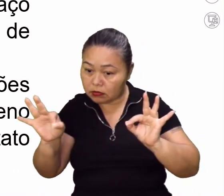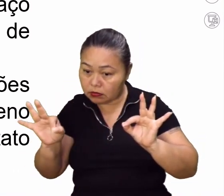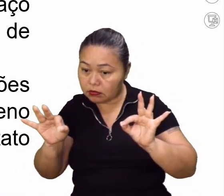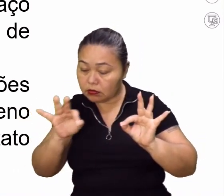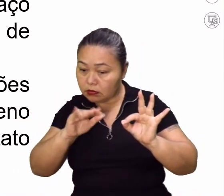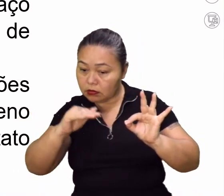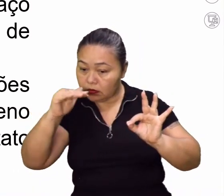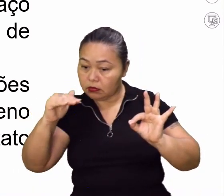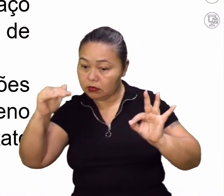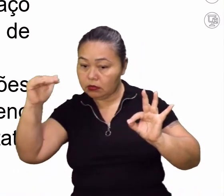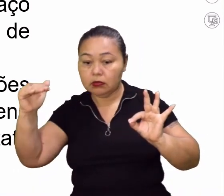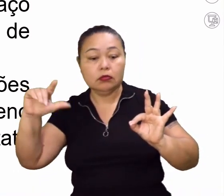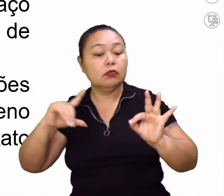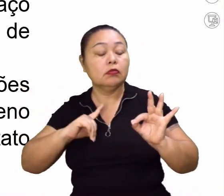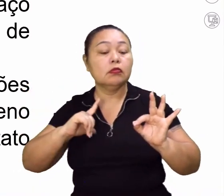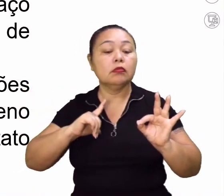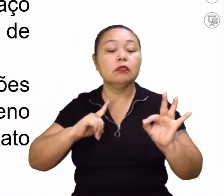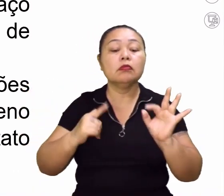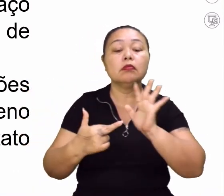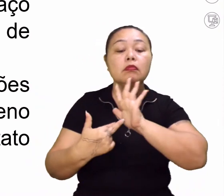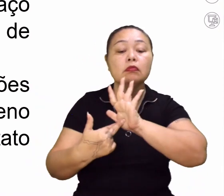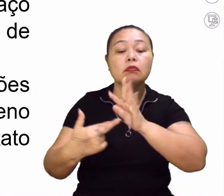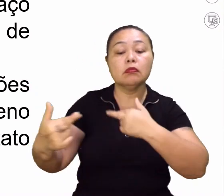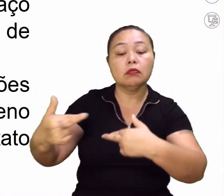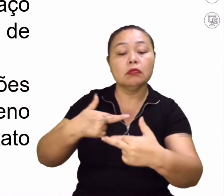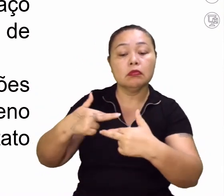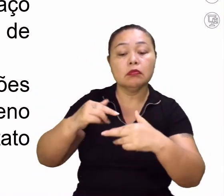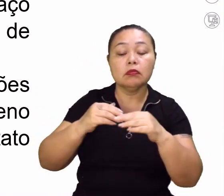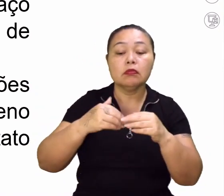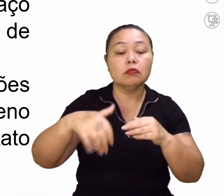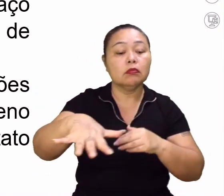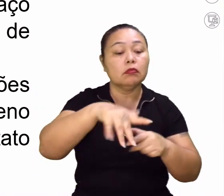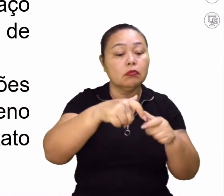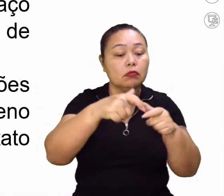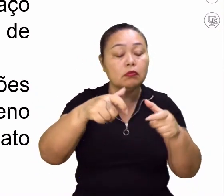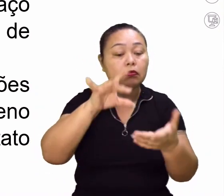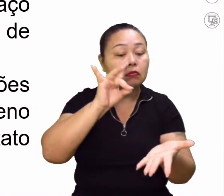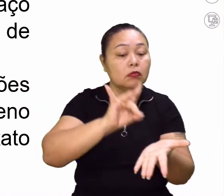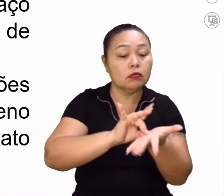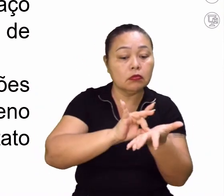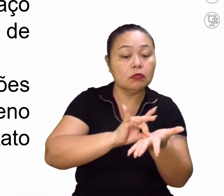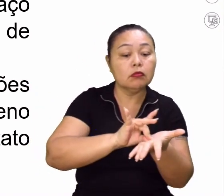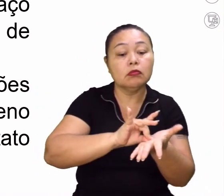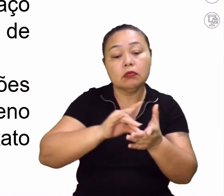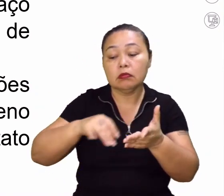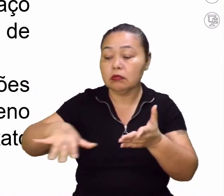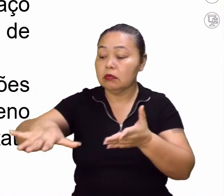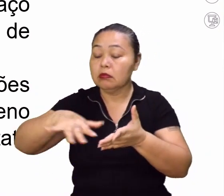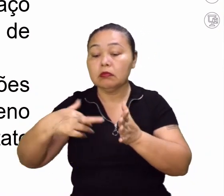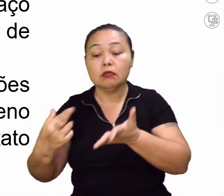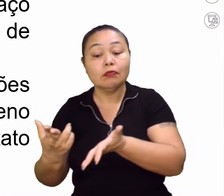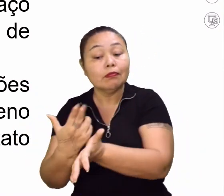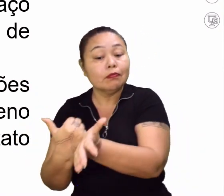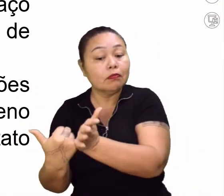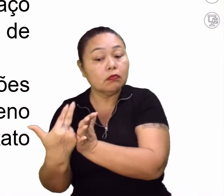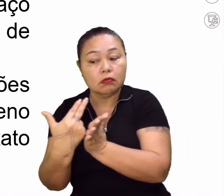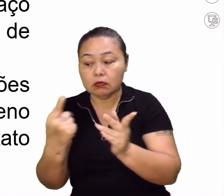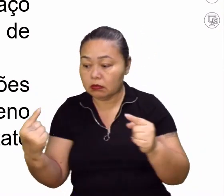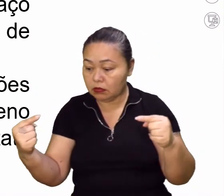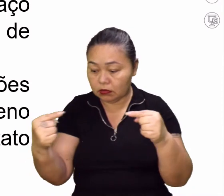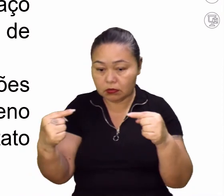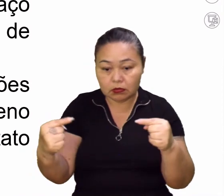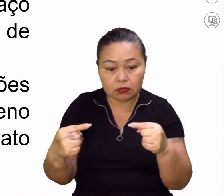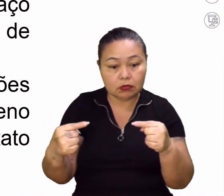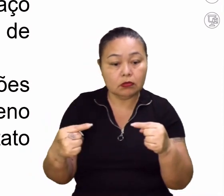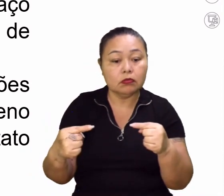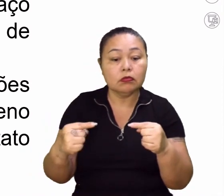graduada? D, indicam a relação entre a dimensão do espaço real e a do espaço representado, por